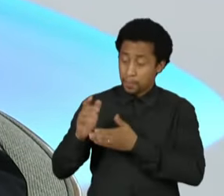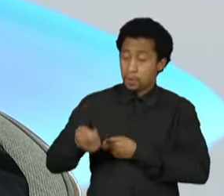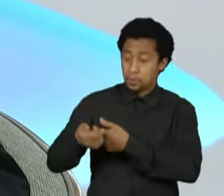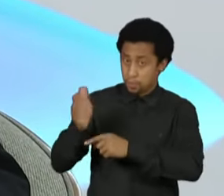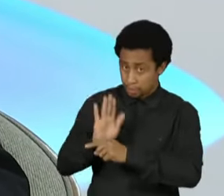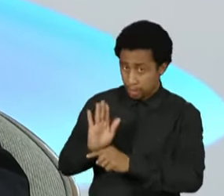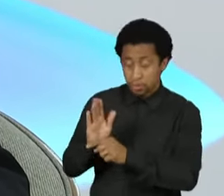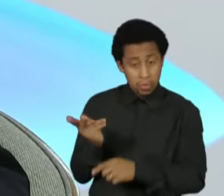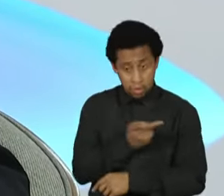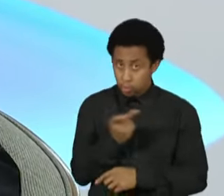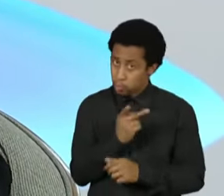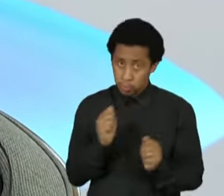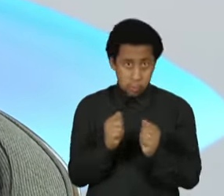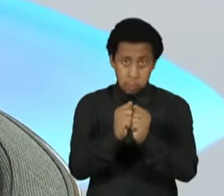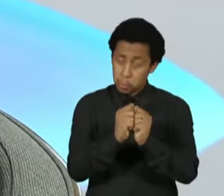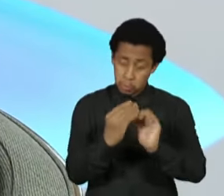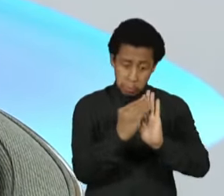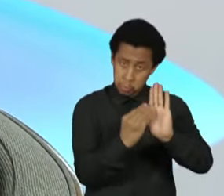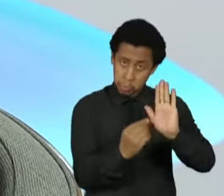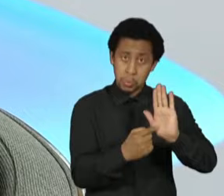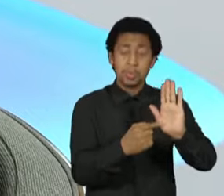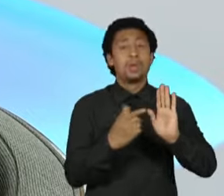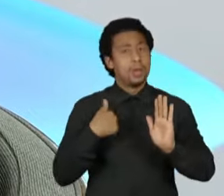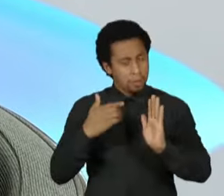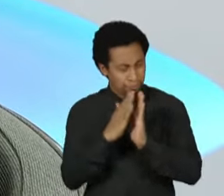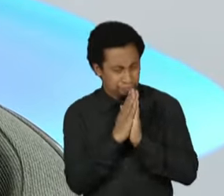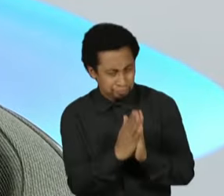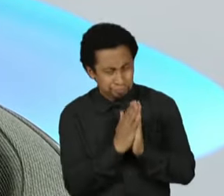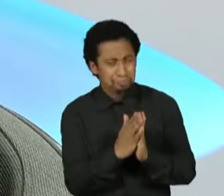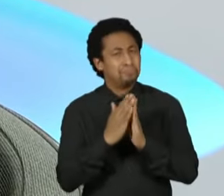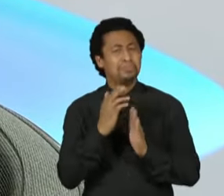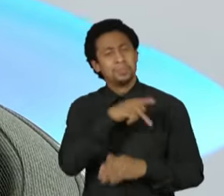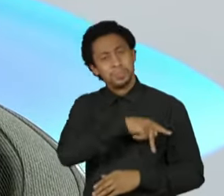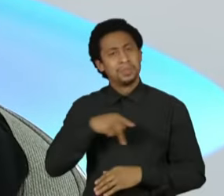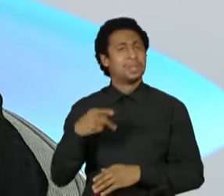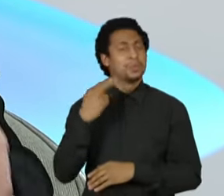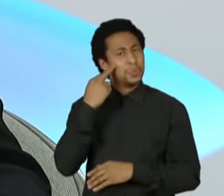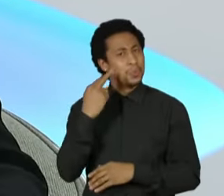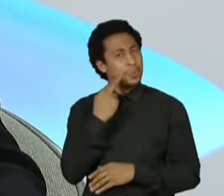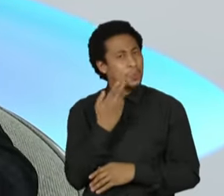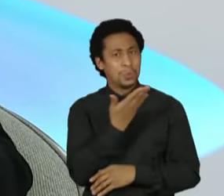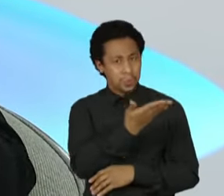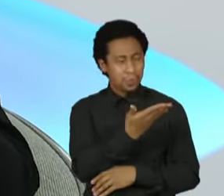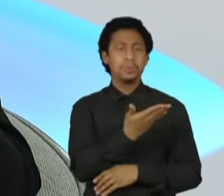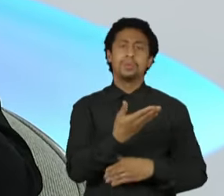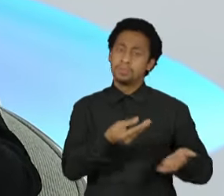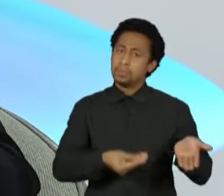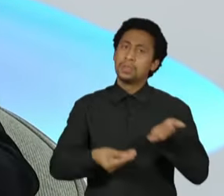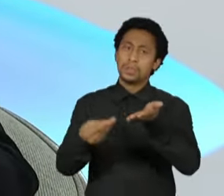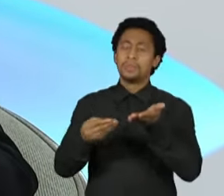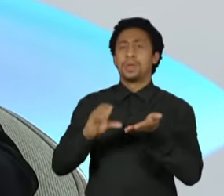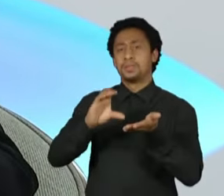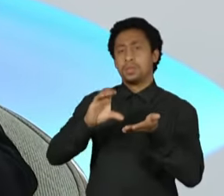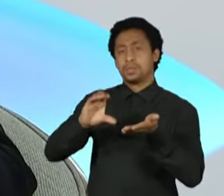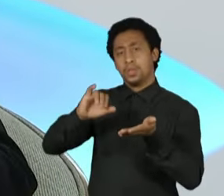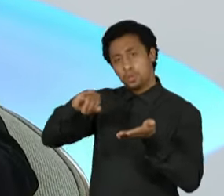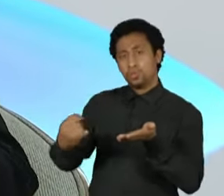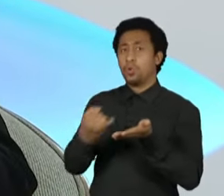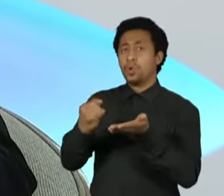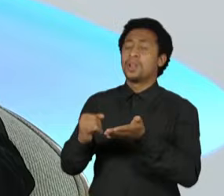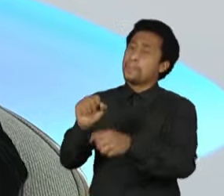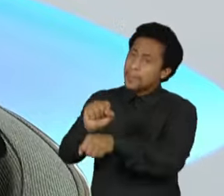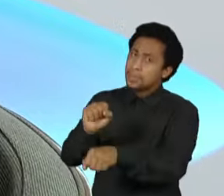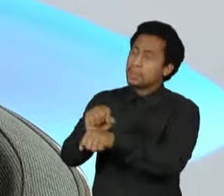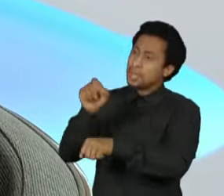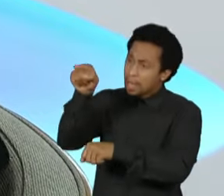implorei, está lá nos registros do Senado, eu implorei para o presidente Rodrigo Pacheco, inclusive, mandar para a CCJ, nem que fosse por 48 horas,